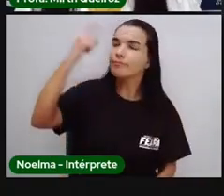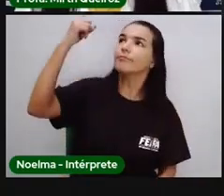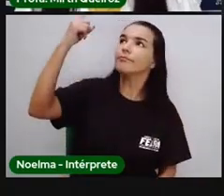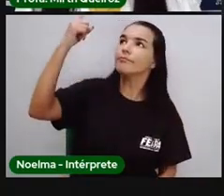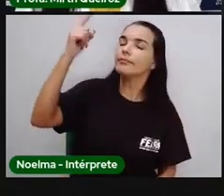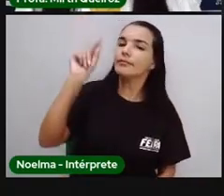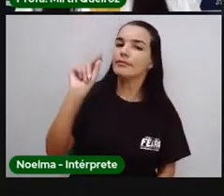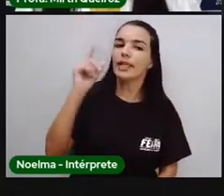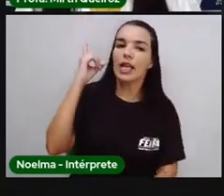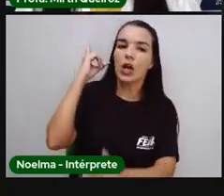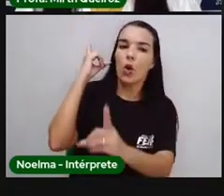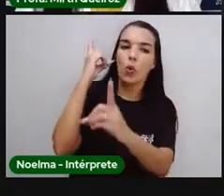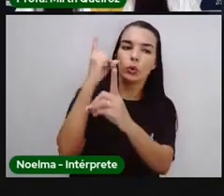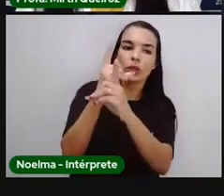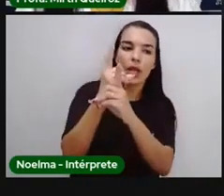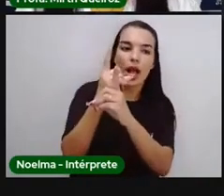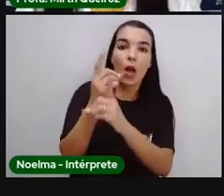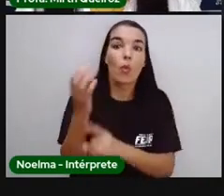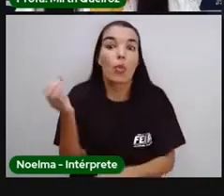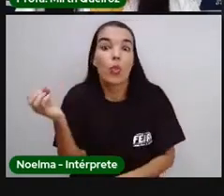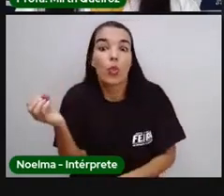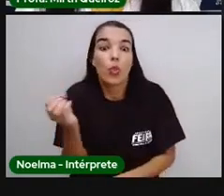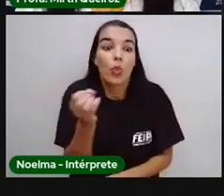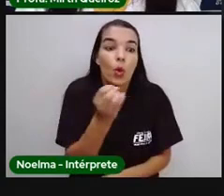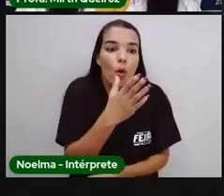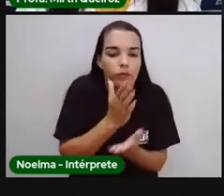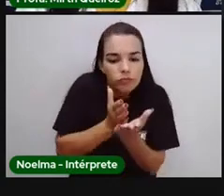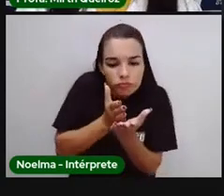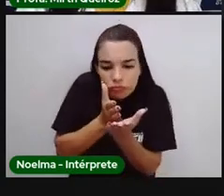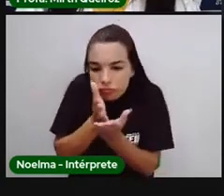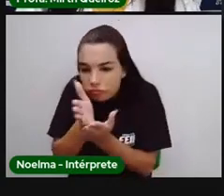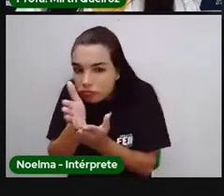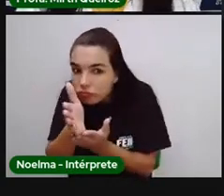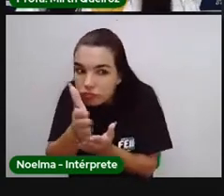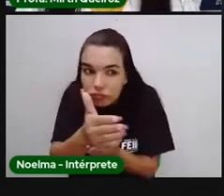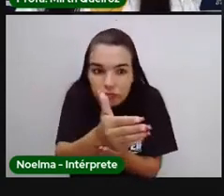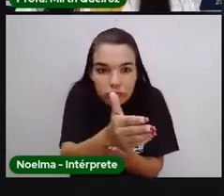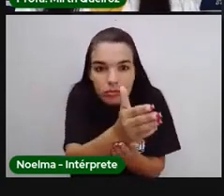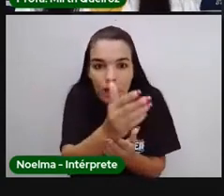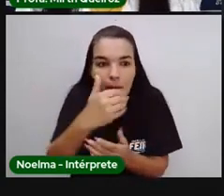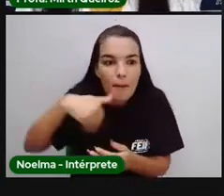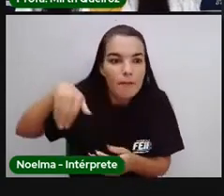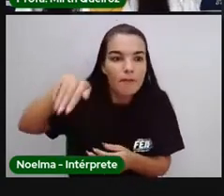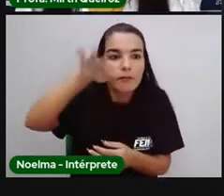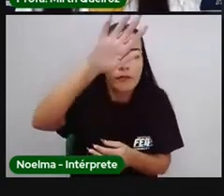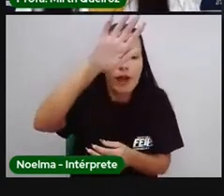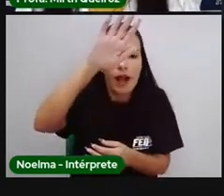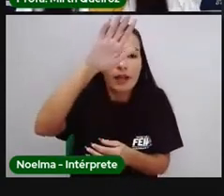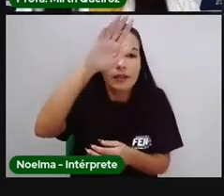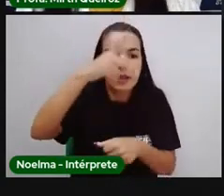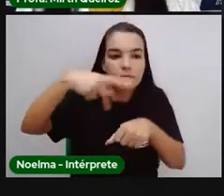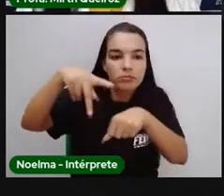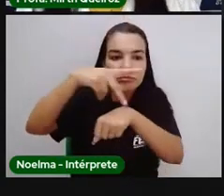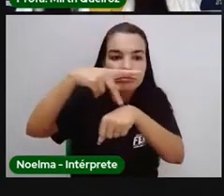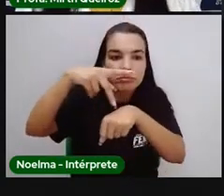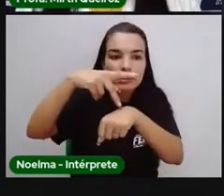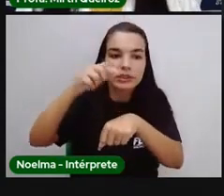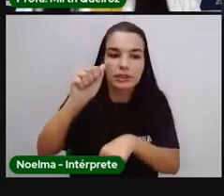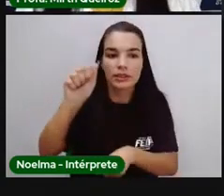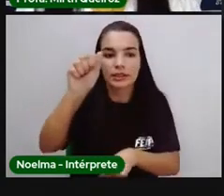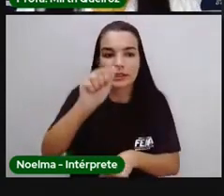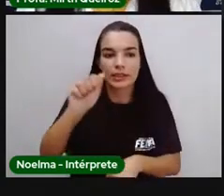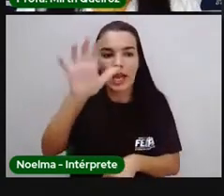encontrar um novo caminho para as Índias era uma tarefa difícil, porém muito desejada.